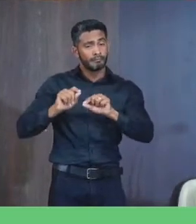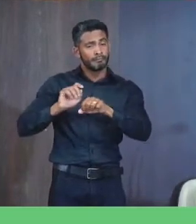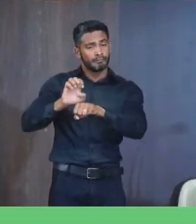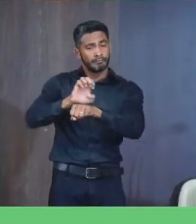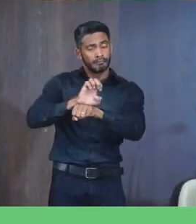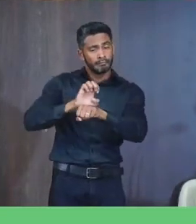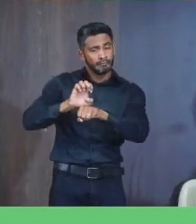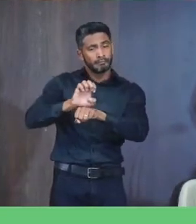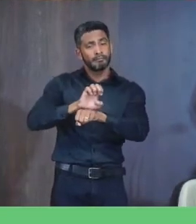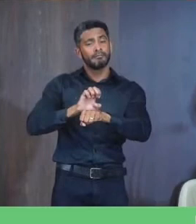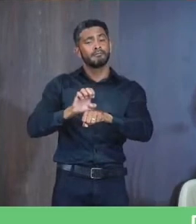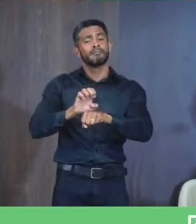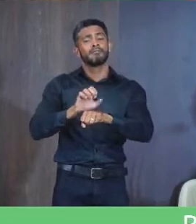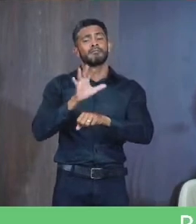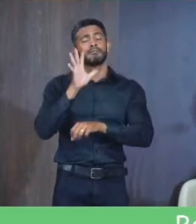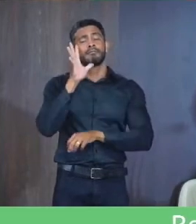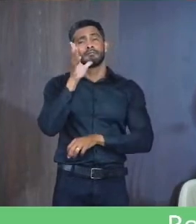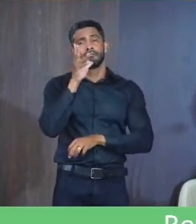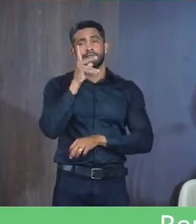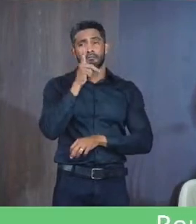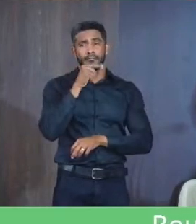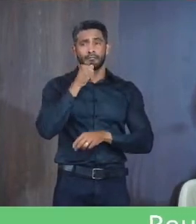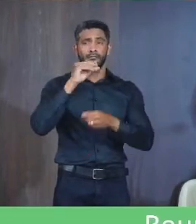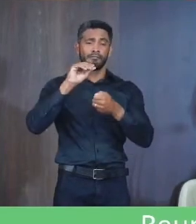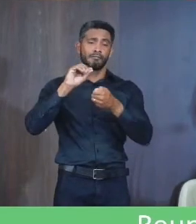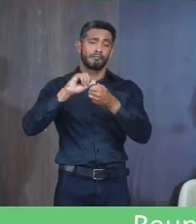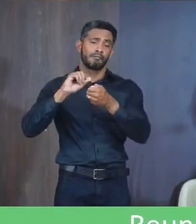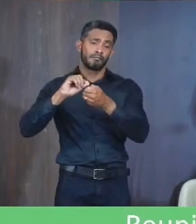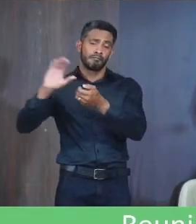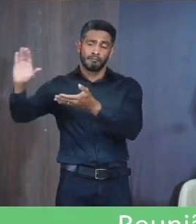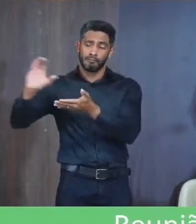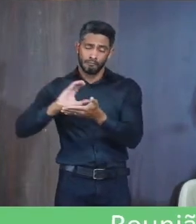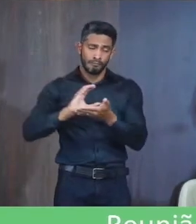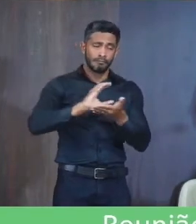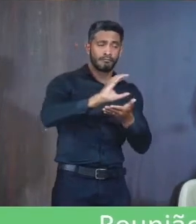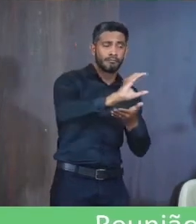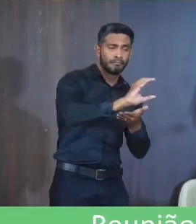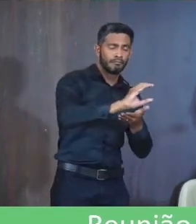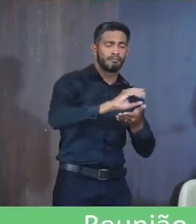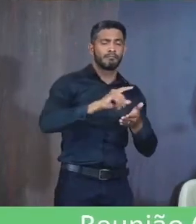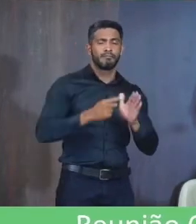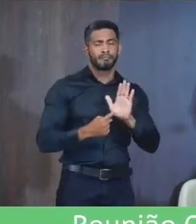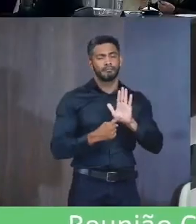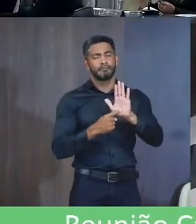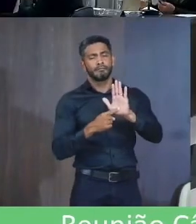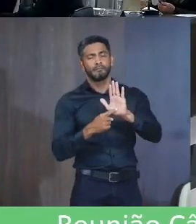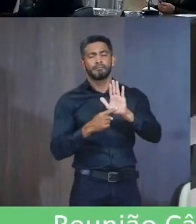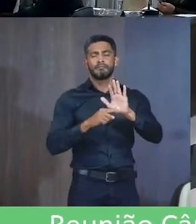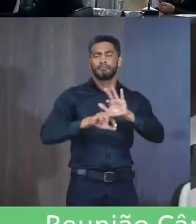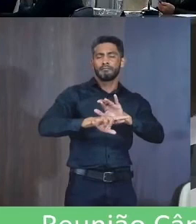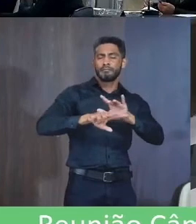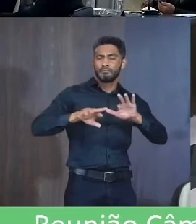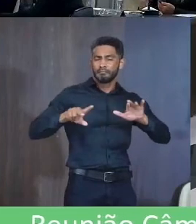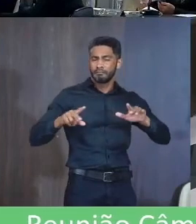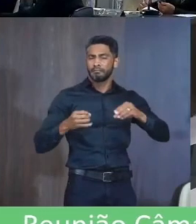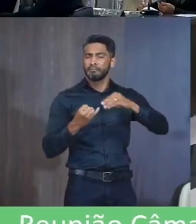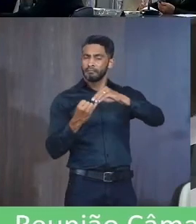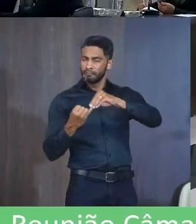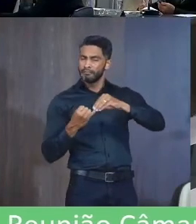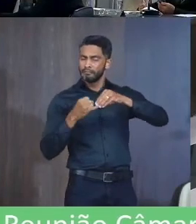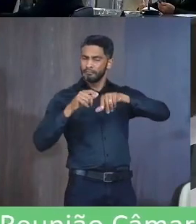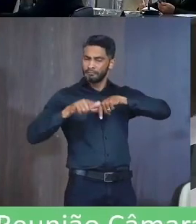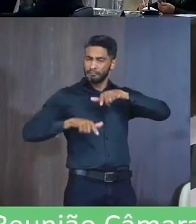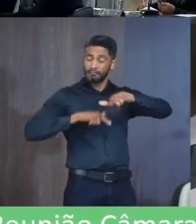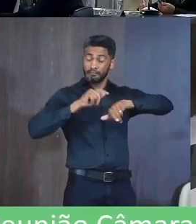Executivo Ele demora Em fazer o repasse O senhor citou aí Várias Entidades Que desenvolvem Um